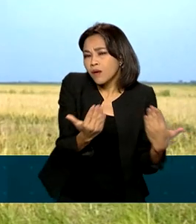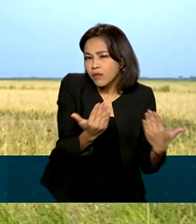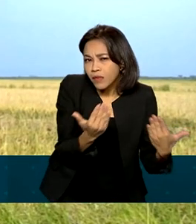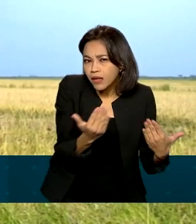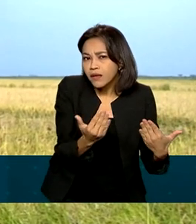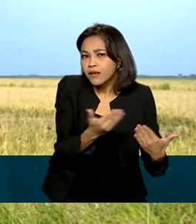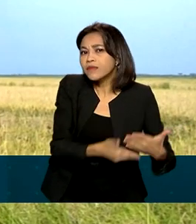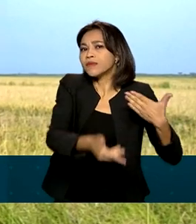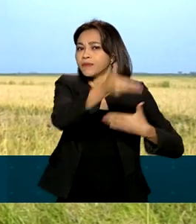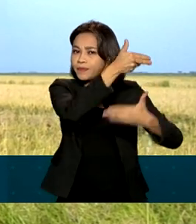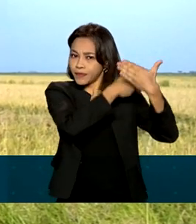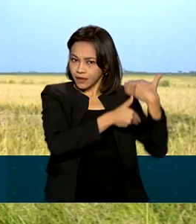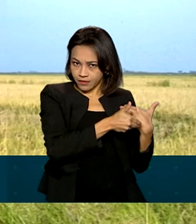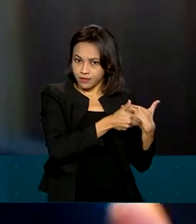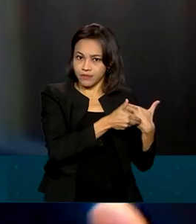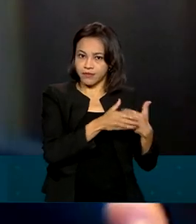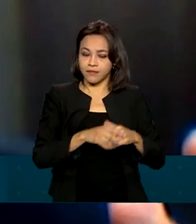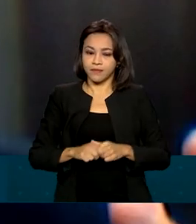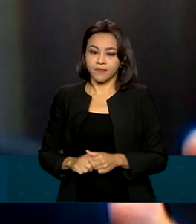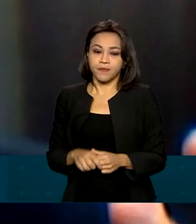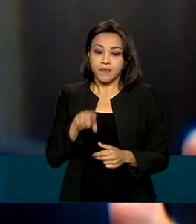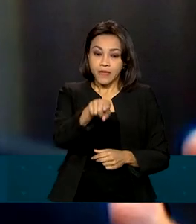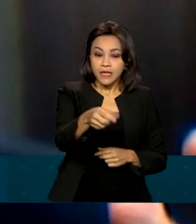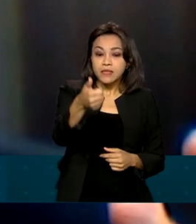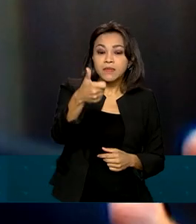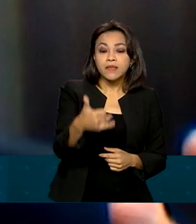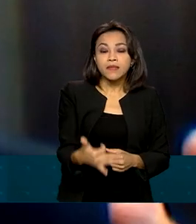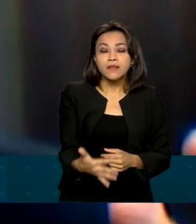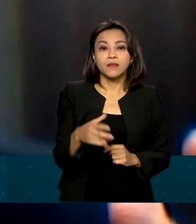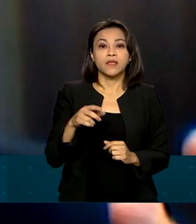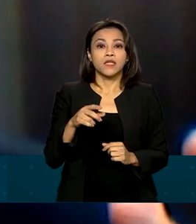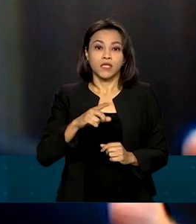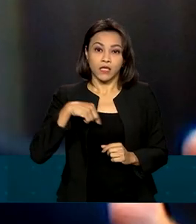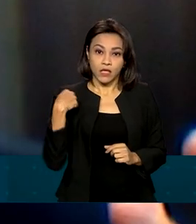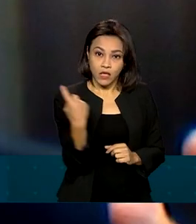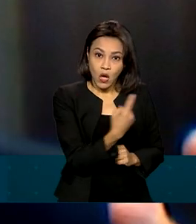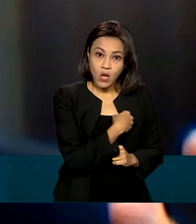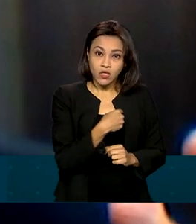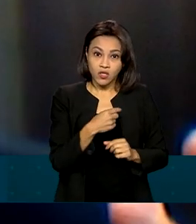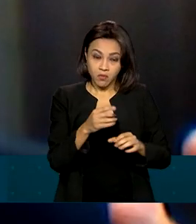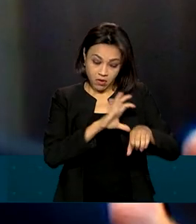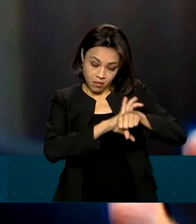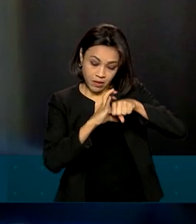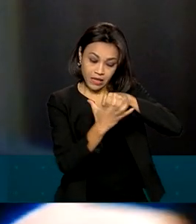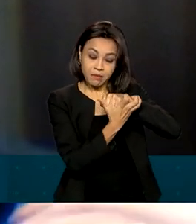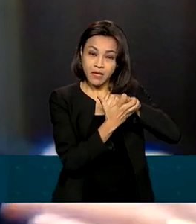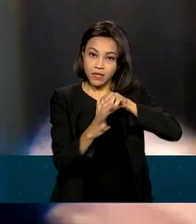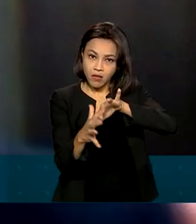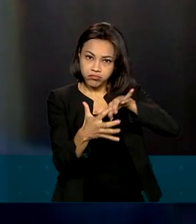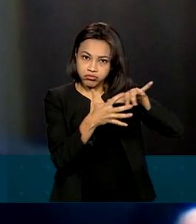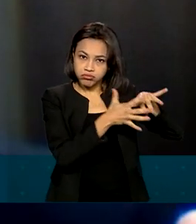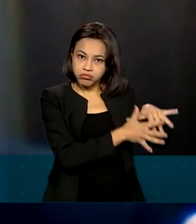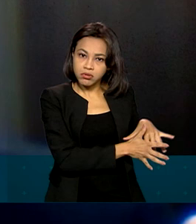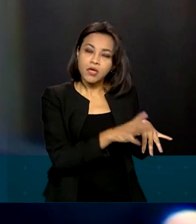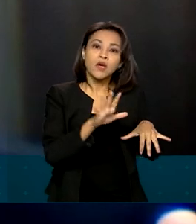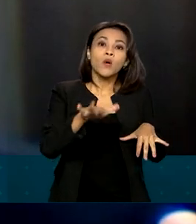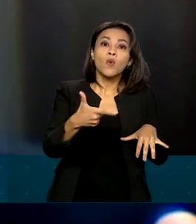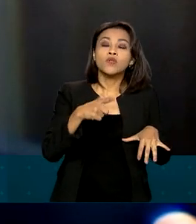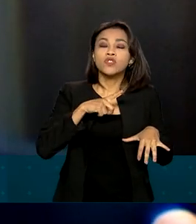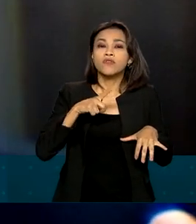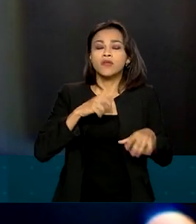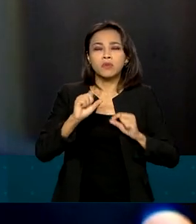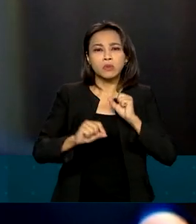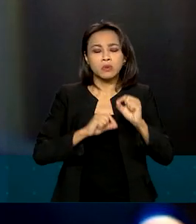produzido no ciclo anterior. Nós estamos saindo de um movimento de pandemia onde nós tivemos um choque brutal